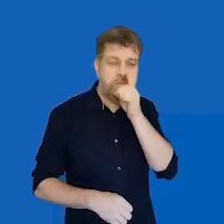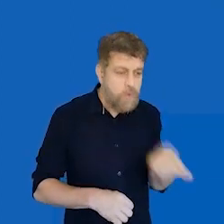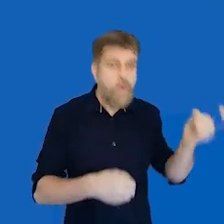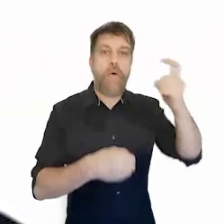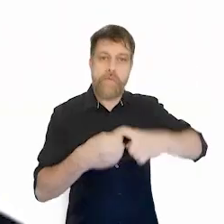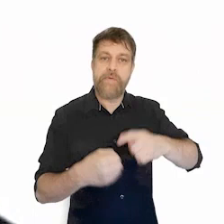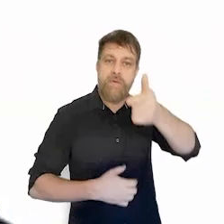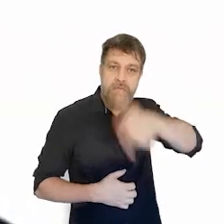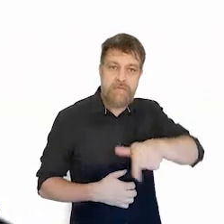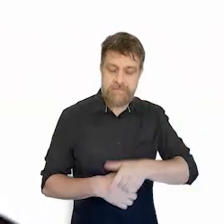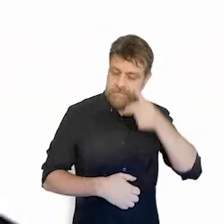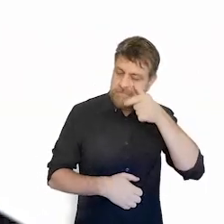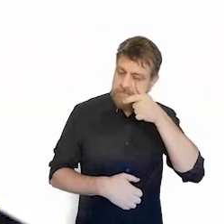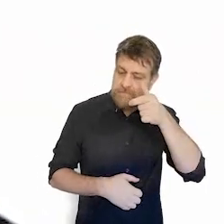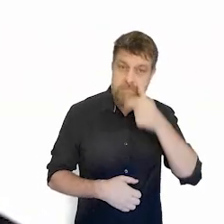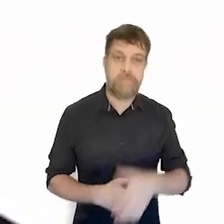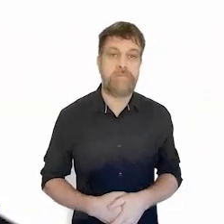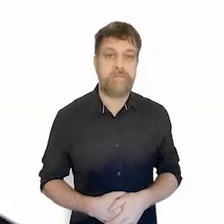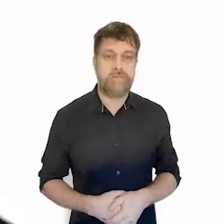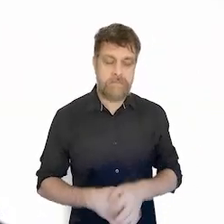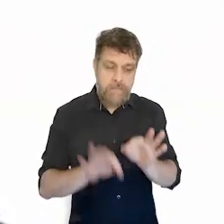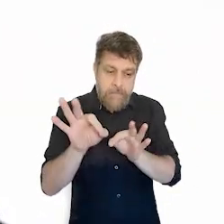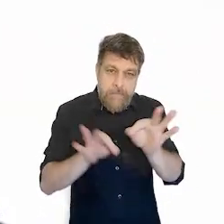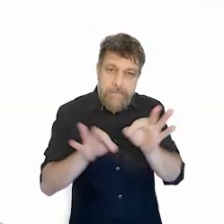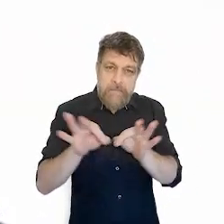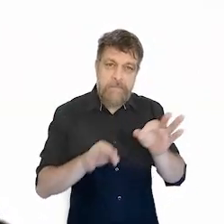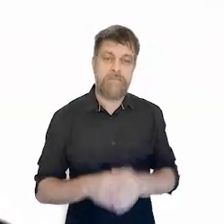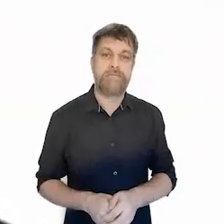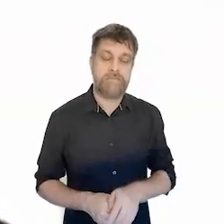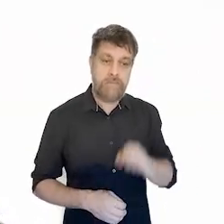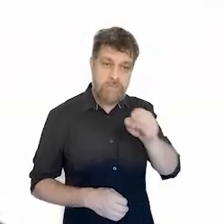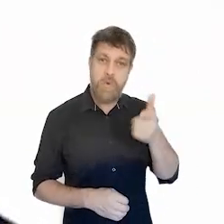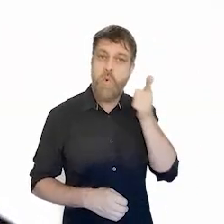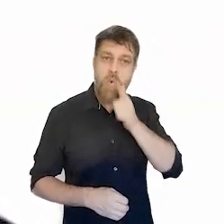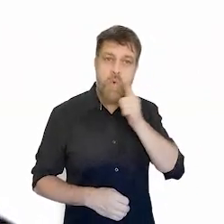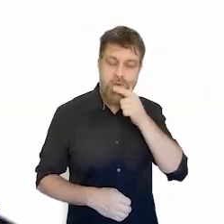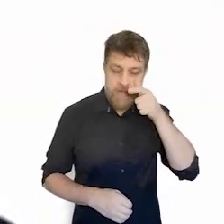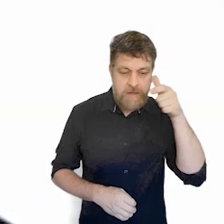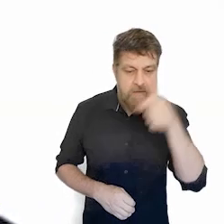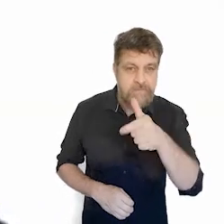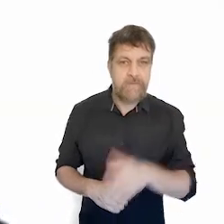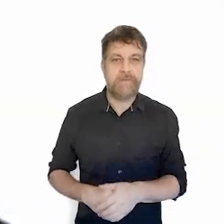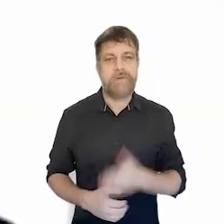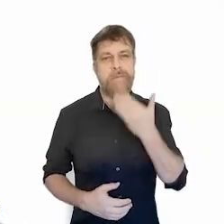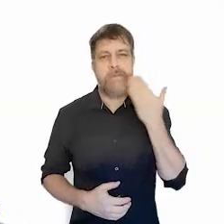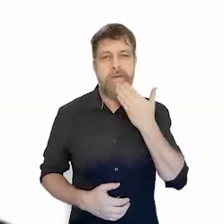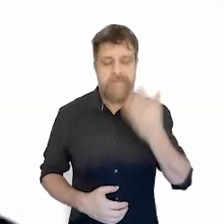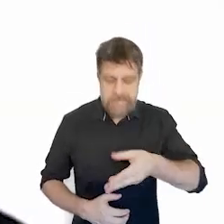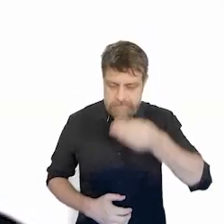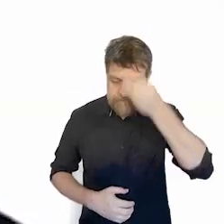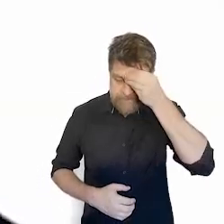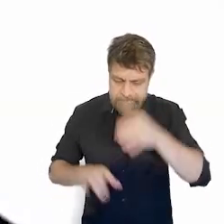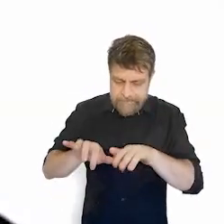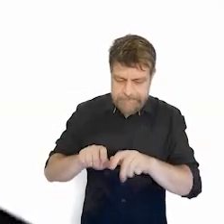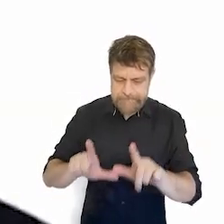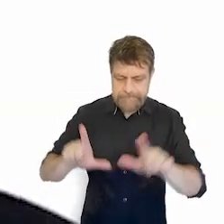conteúdo. Então, ele foi realmente feito para que ele seja acessível, que ele seja de fácil acesso,